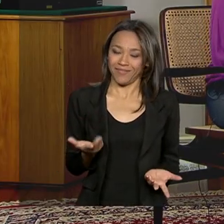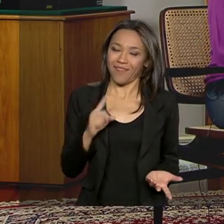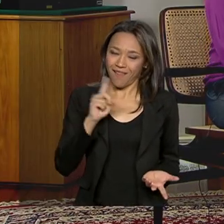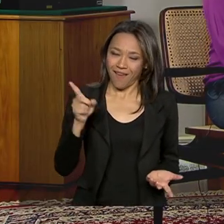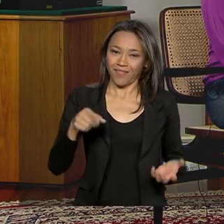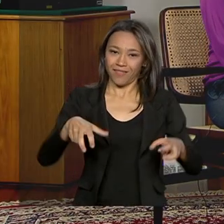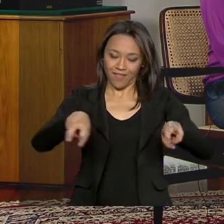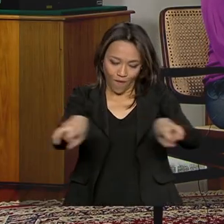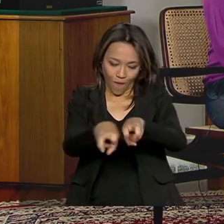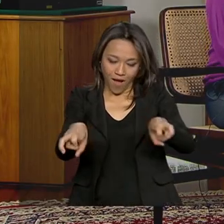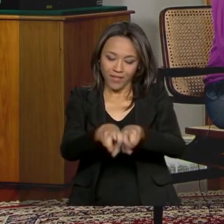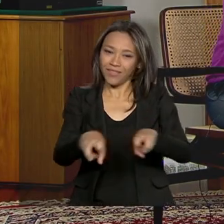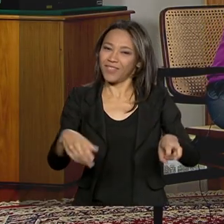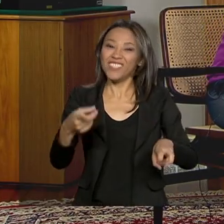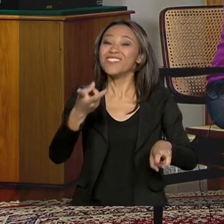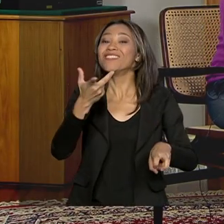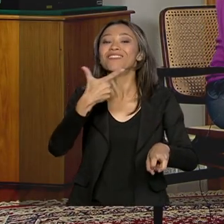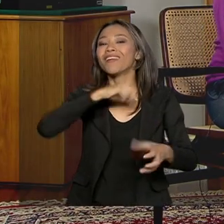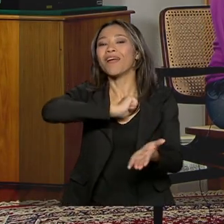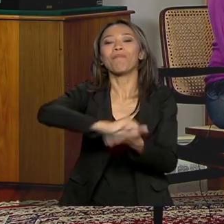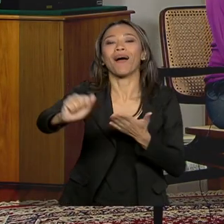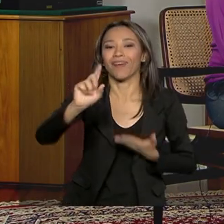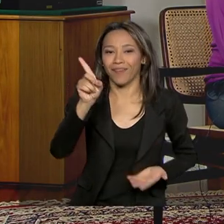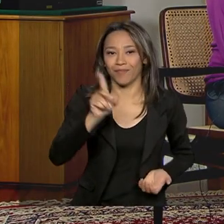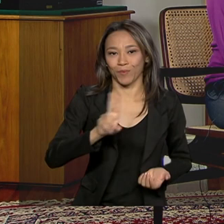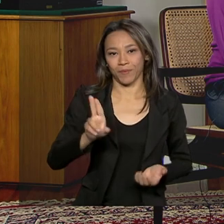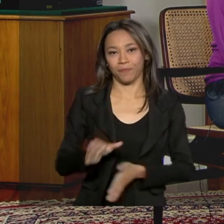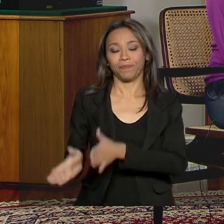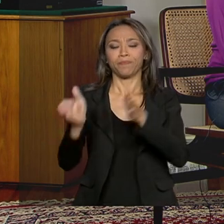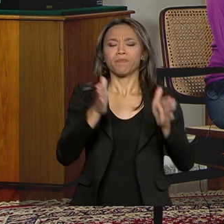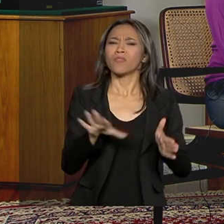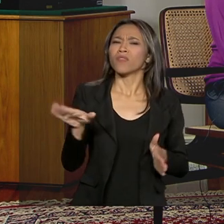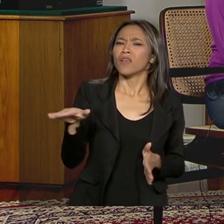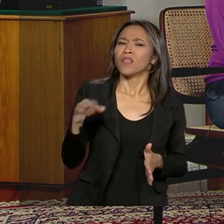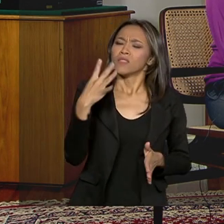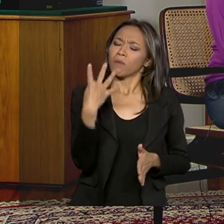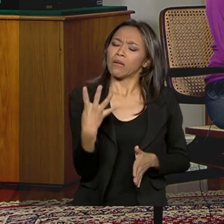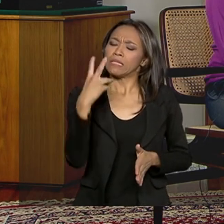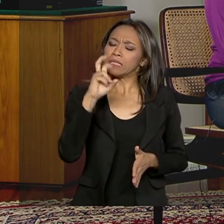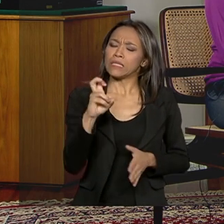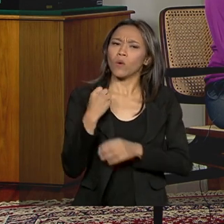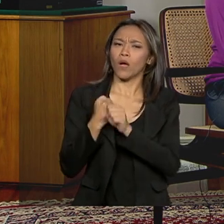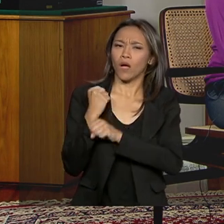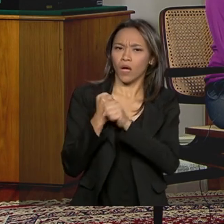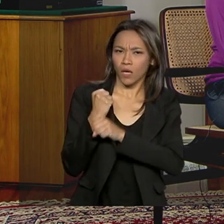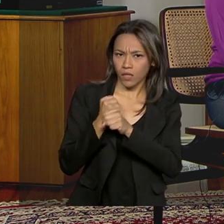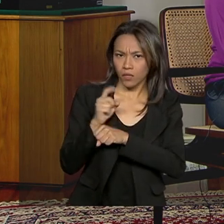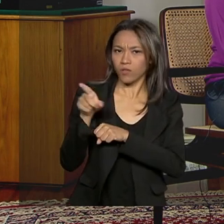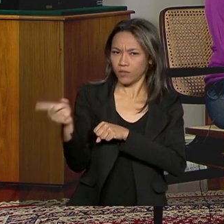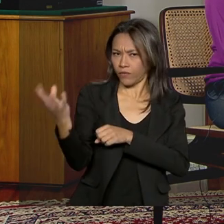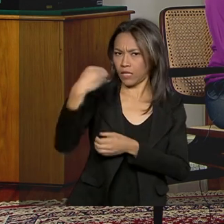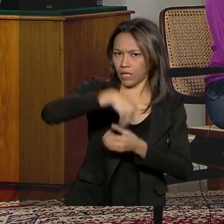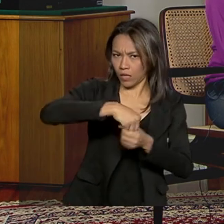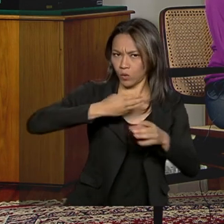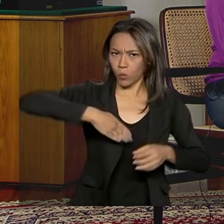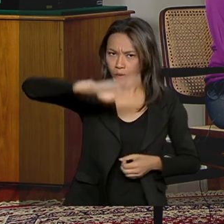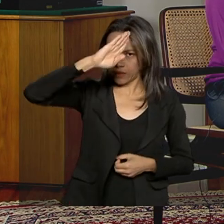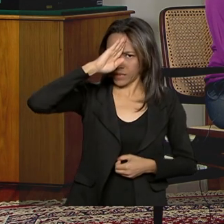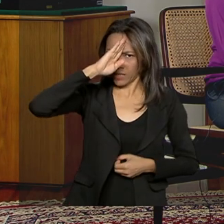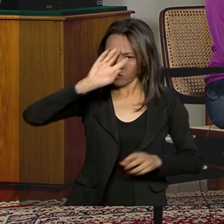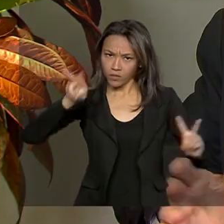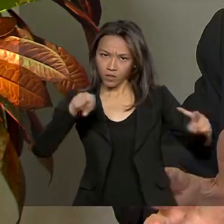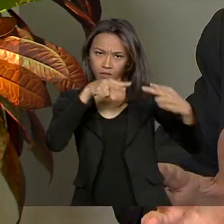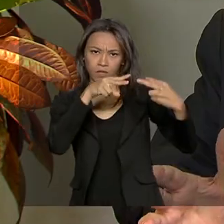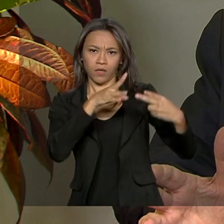aí ninguém apaga mais. General, nesses 45 anos, foi dentro do Exército que o senhor conheceu o presidente